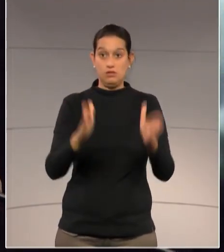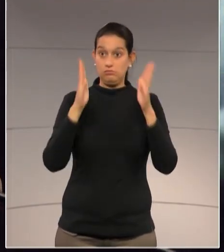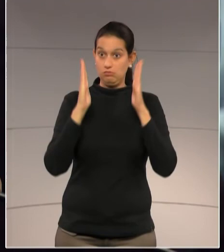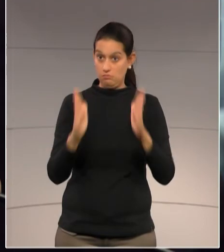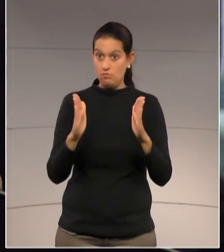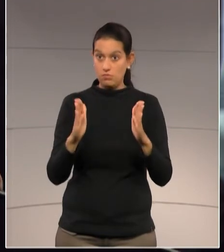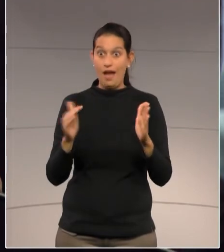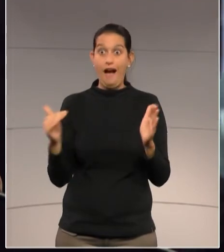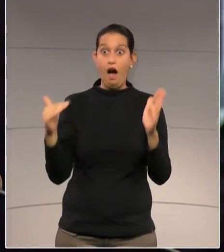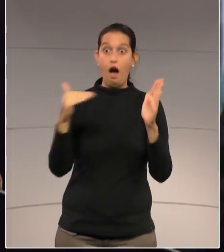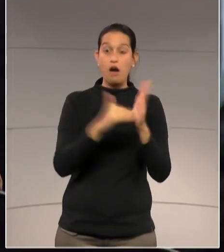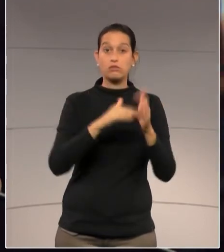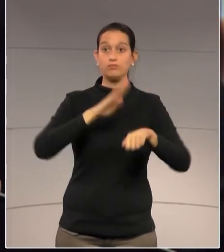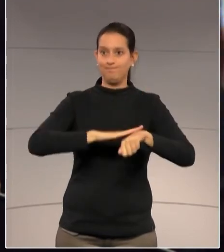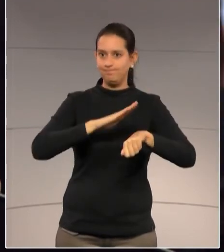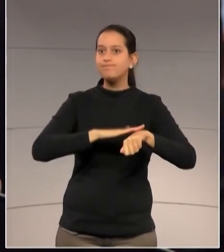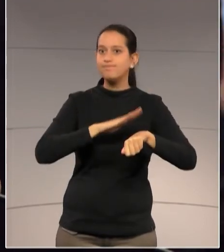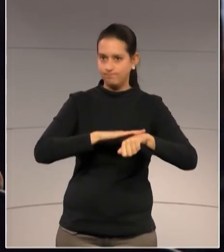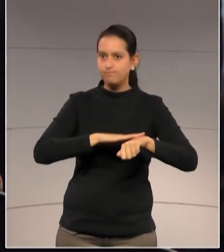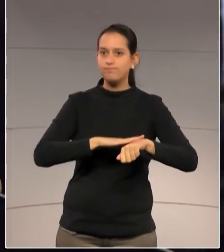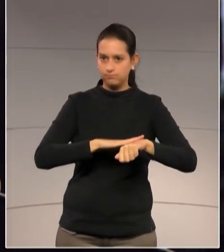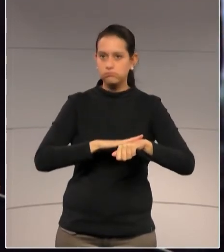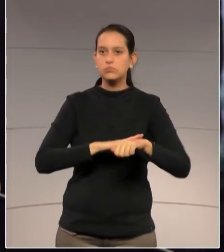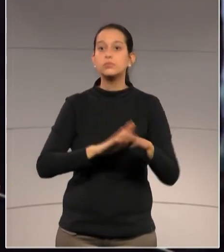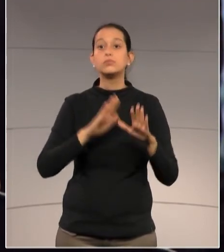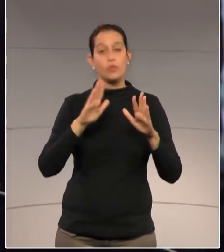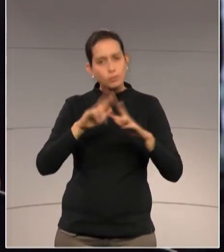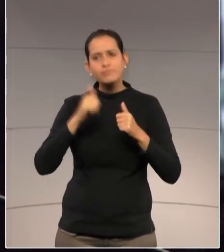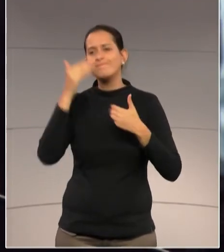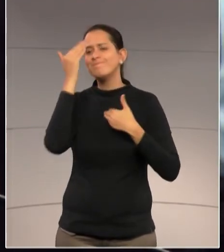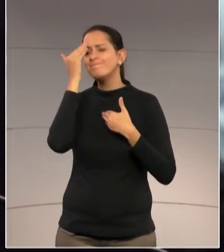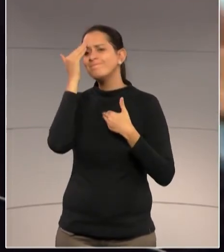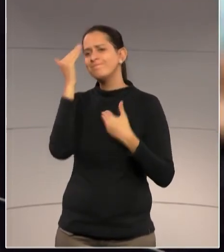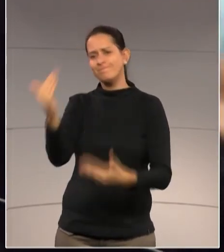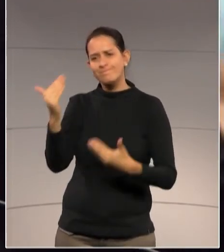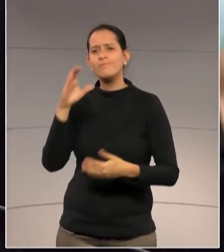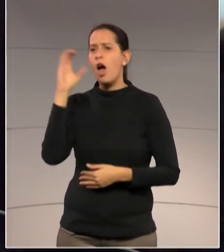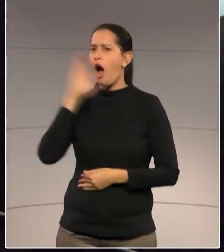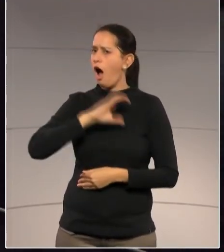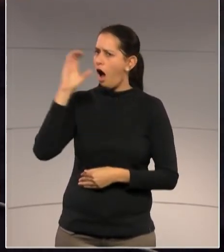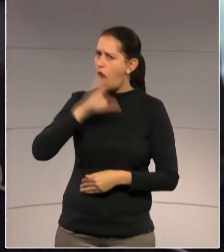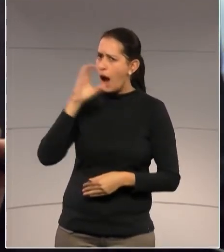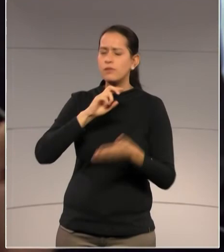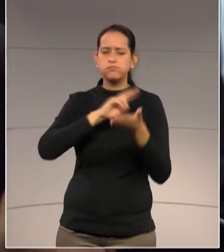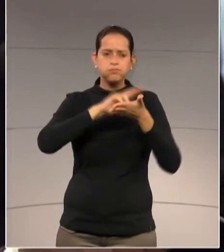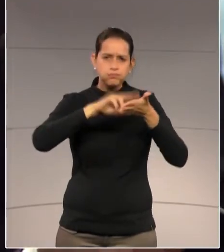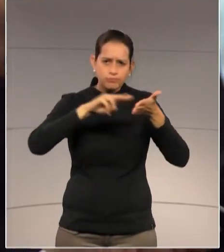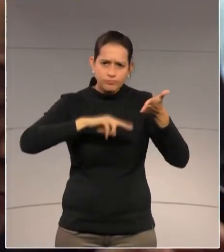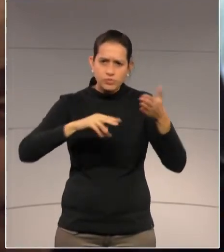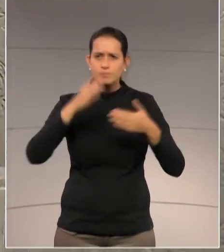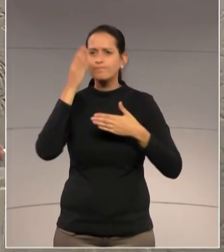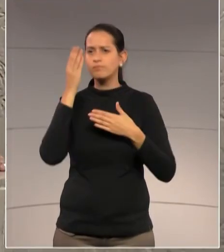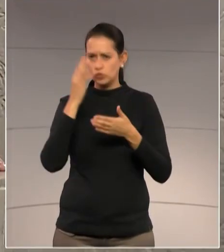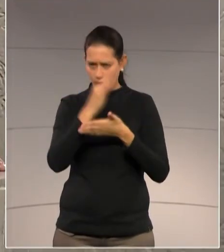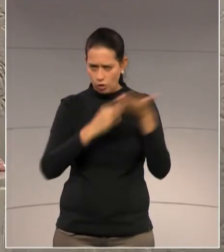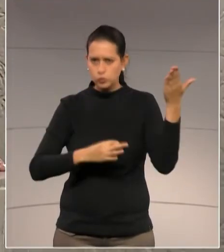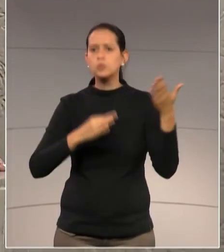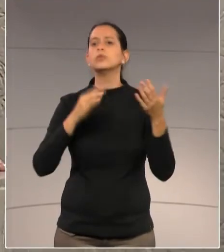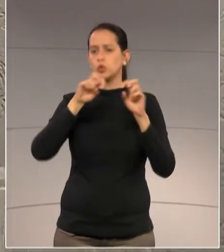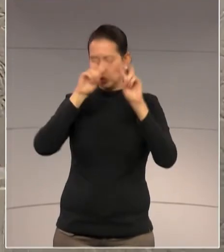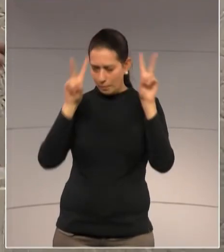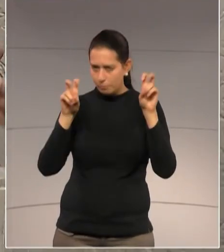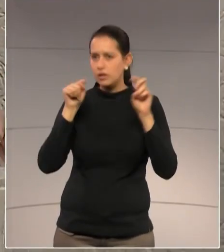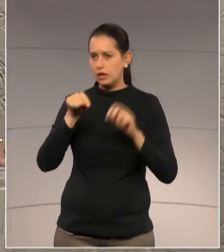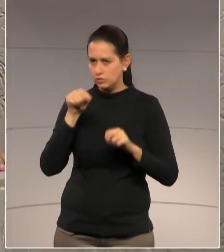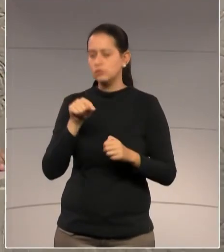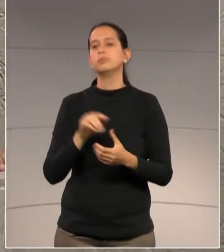ganhar muito com isso. Eu quero agradecer a vossa excelência pela celeridade, pela competência no relato da matéria. Muito obrigado. Inclusive, deputado Rússi, eu